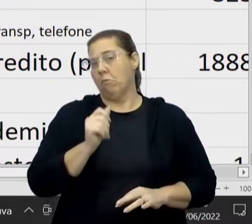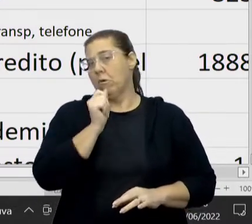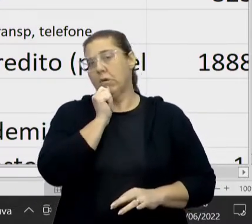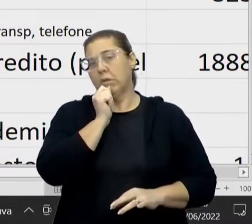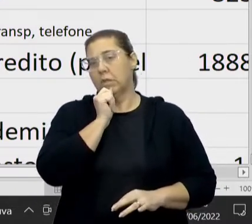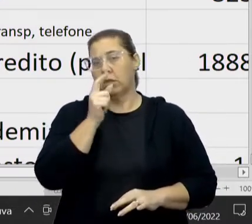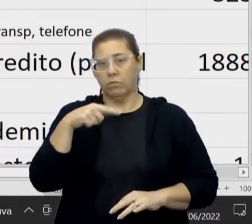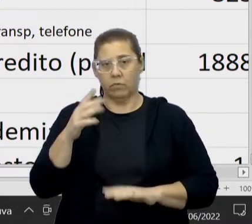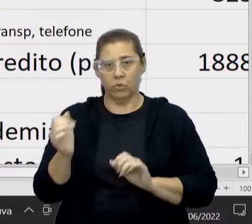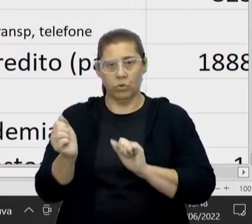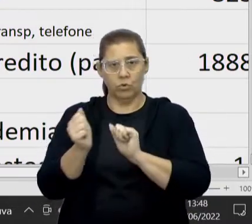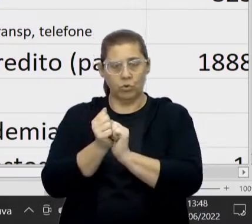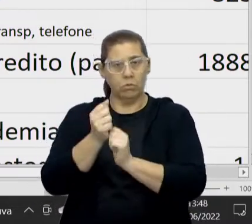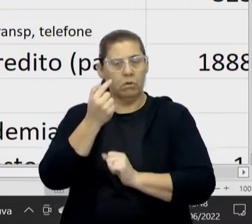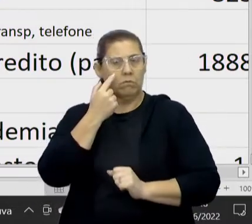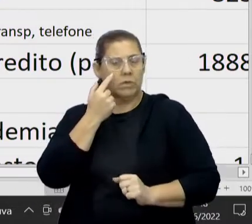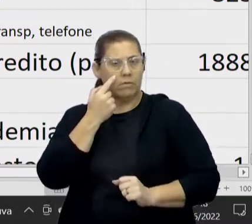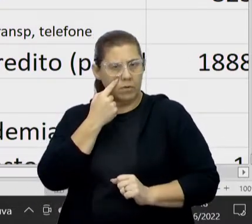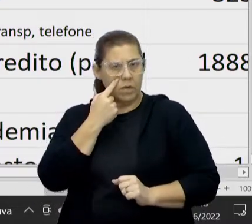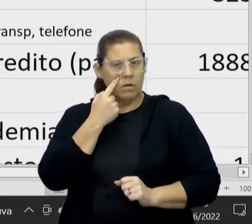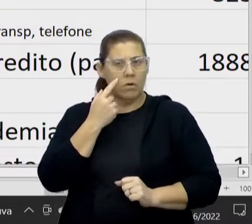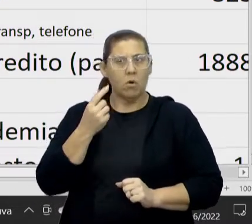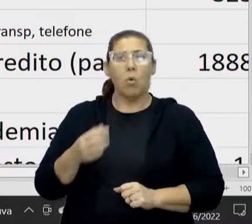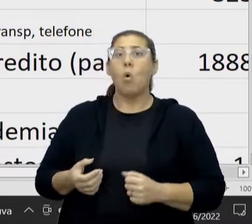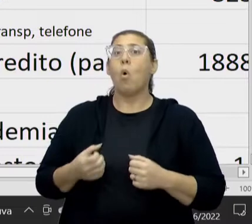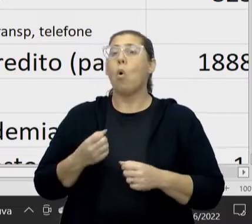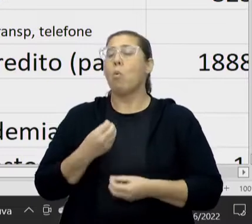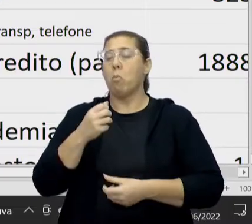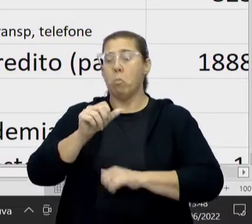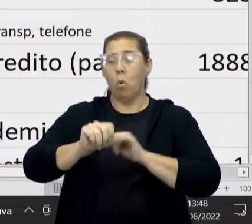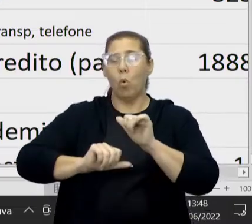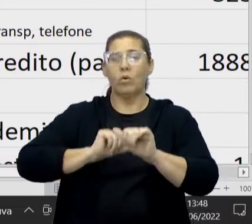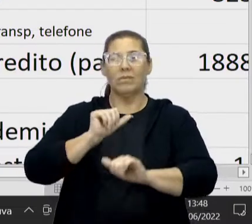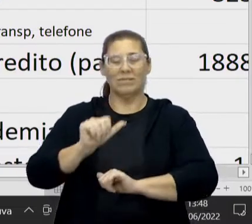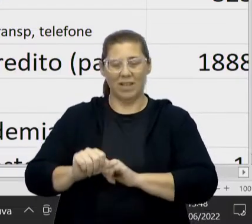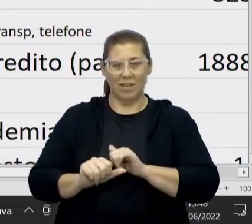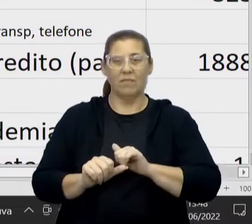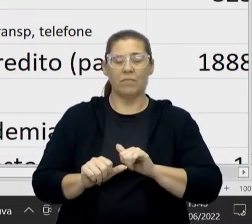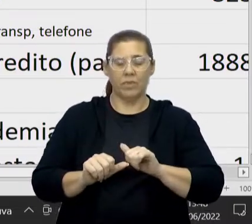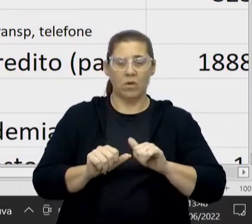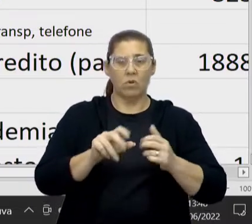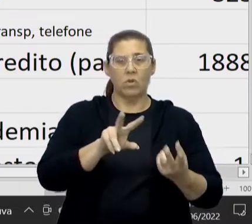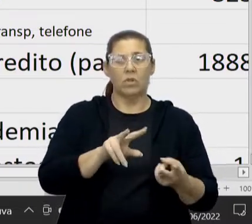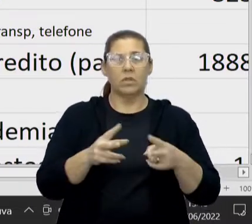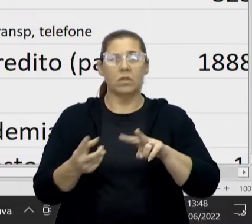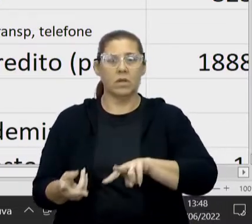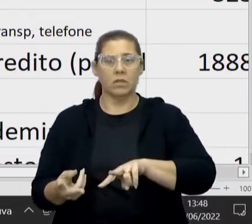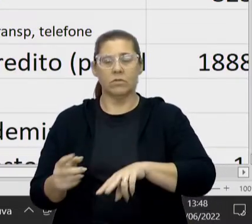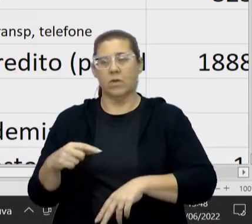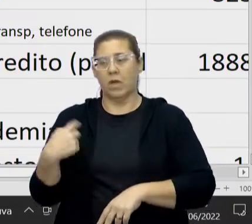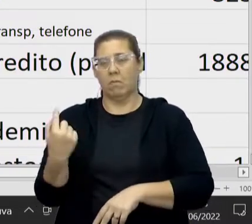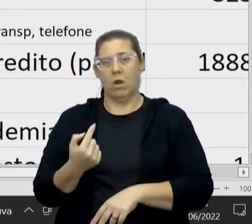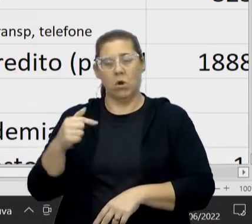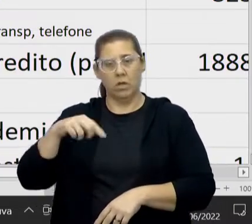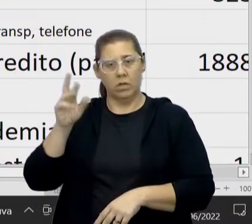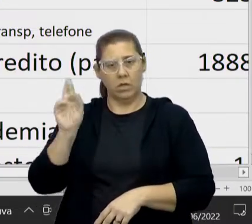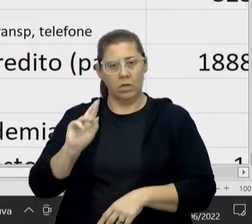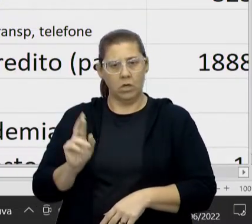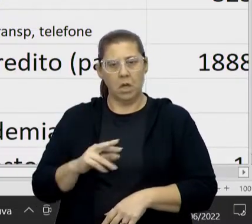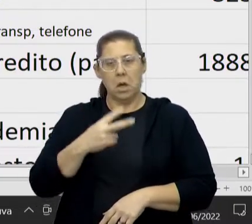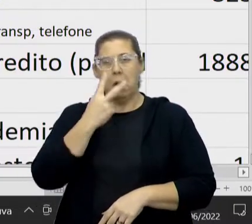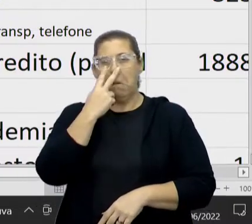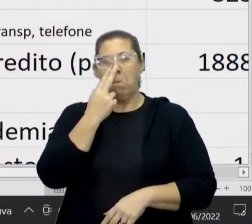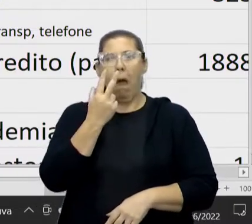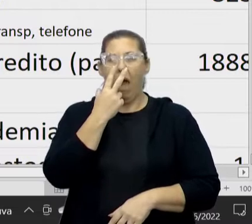colocar junto para vocês verem quanto que oscila quando a gente transferir aí para o nosso dinheiro. Porque parece que é muito